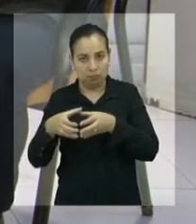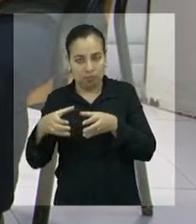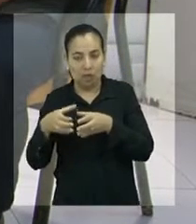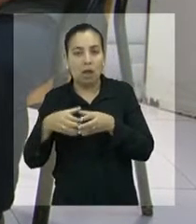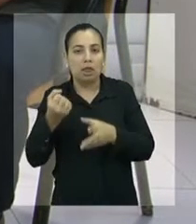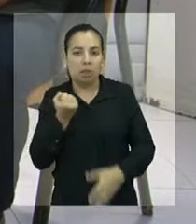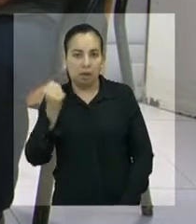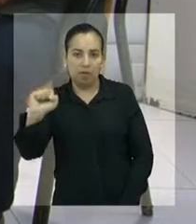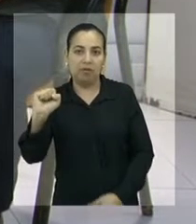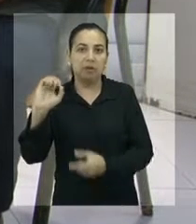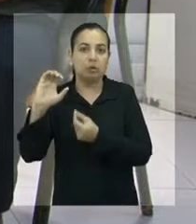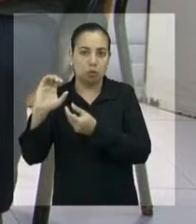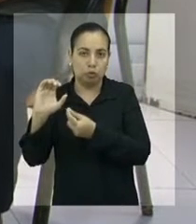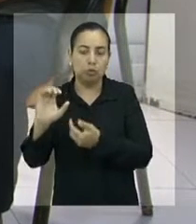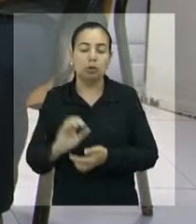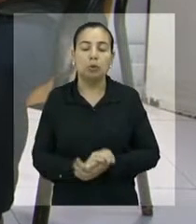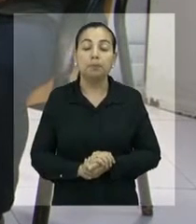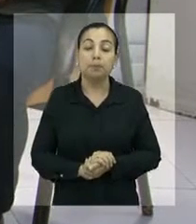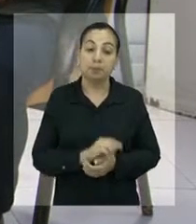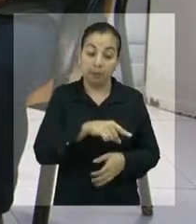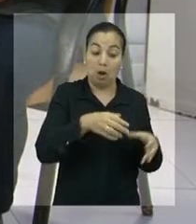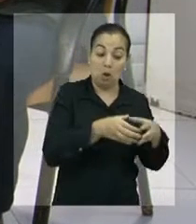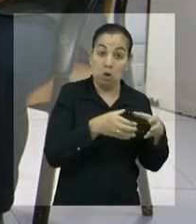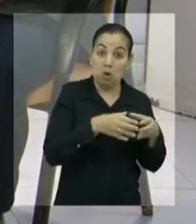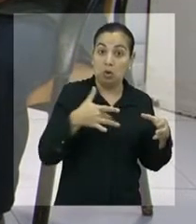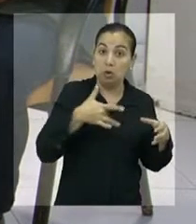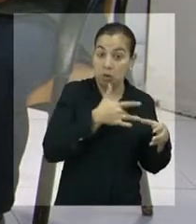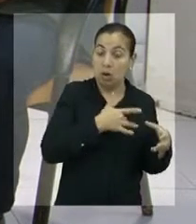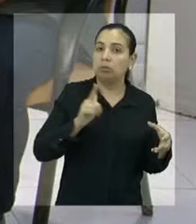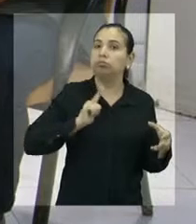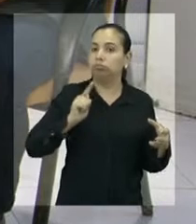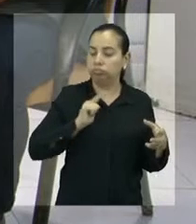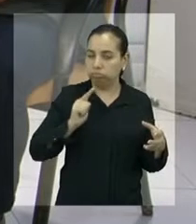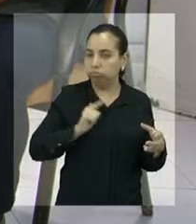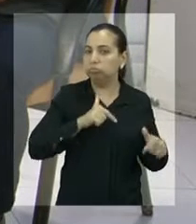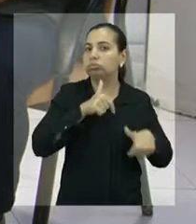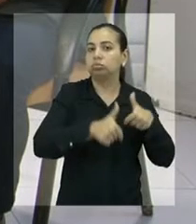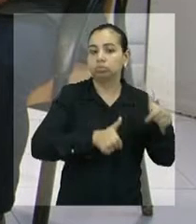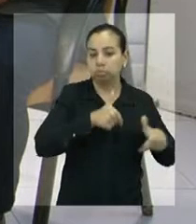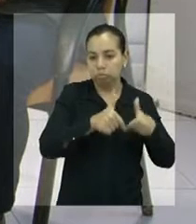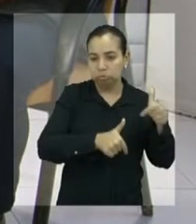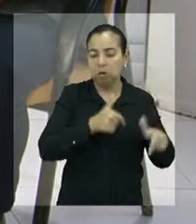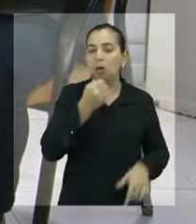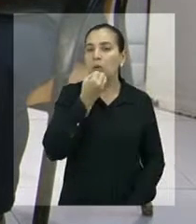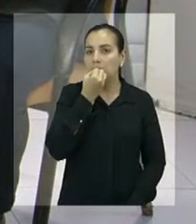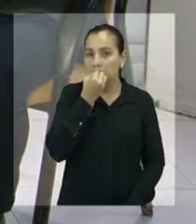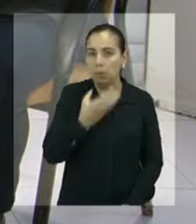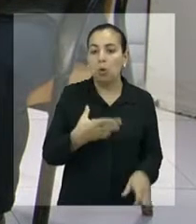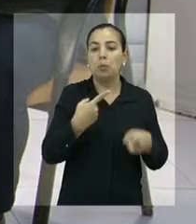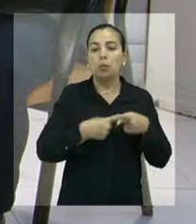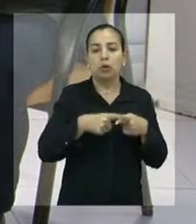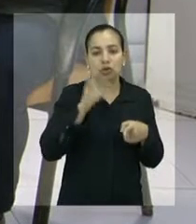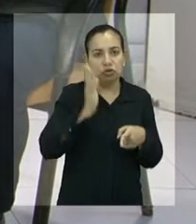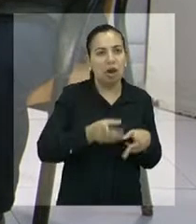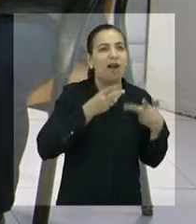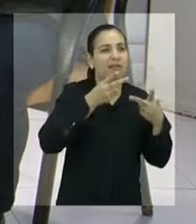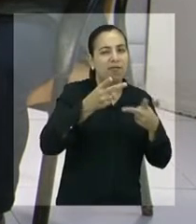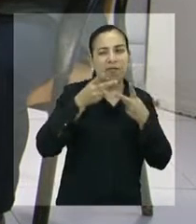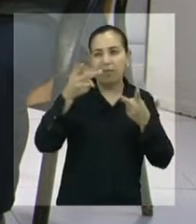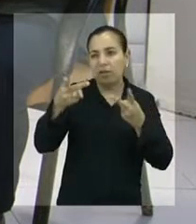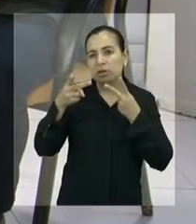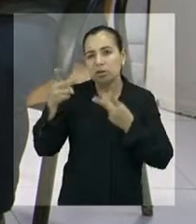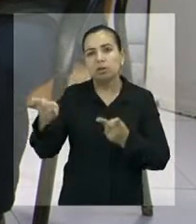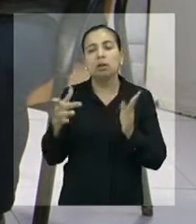Consumidor. E a Comissão de Saúde, ela tem sido muito atuante. Nós já promovemos várias visitas à Porto de Saúde,